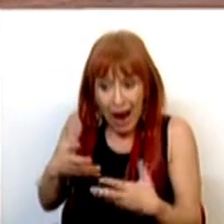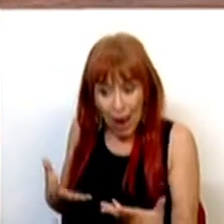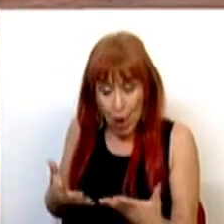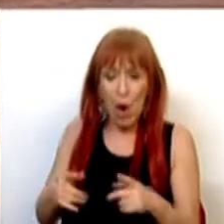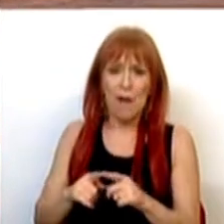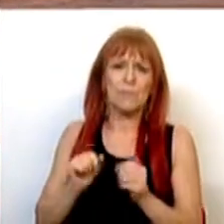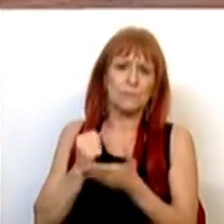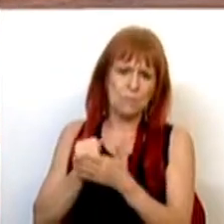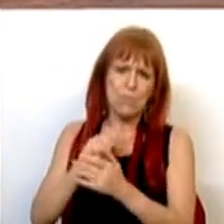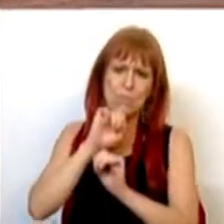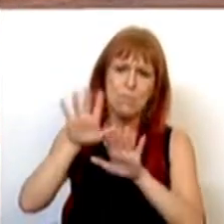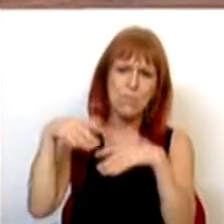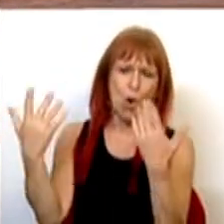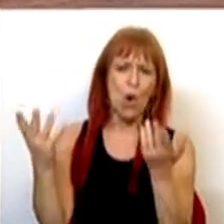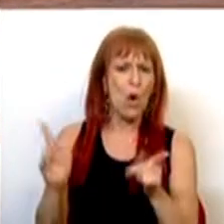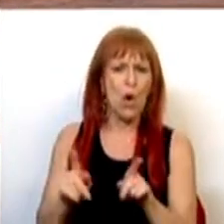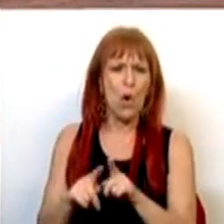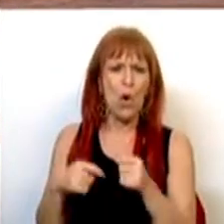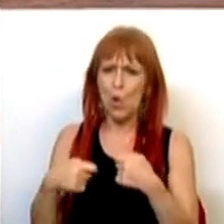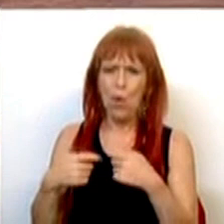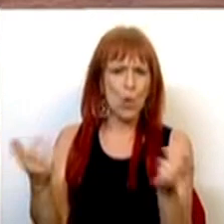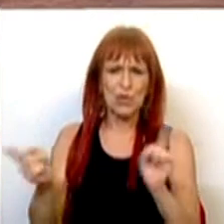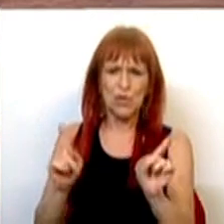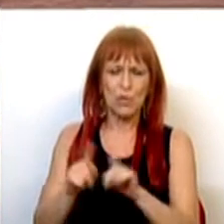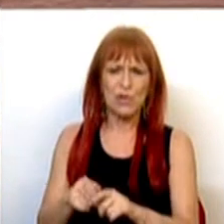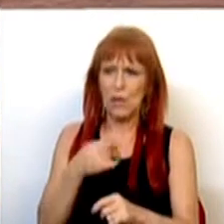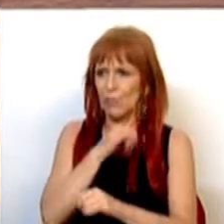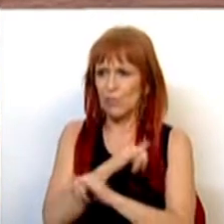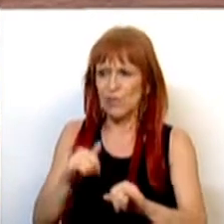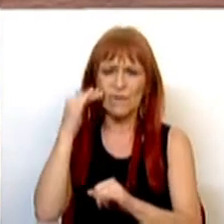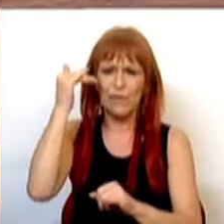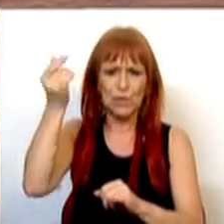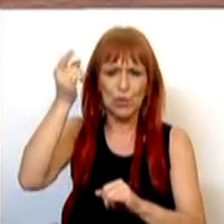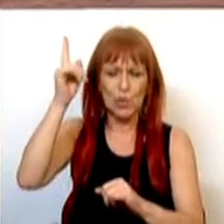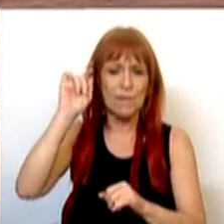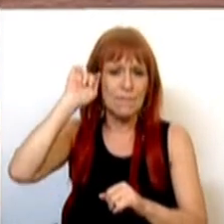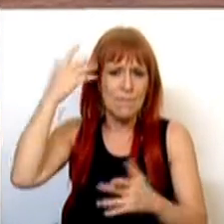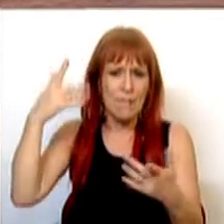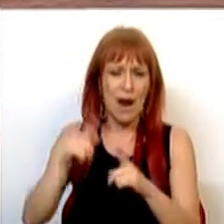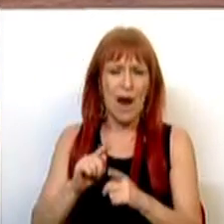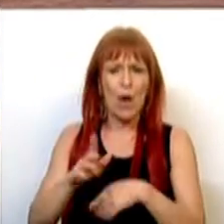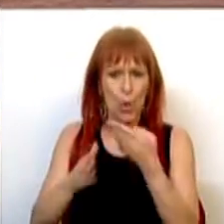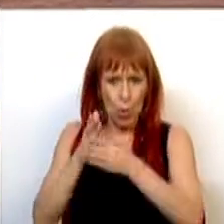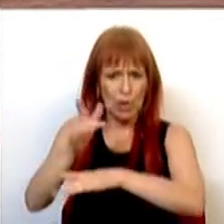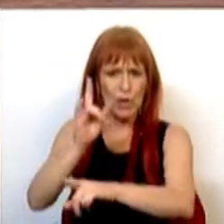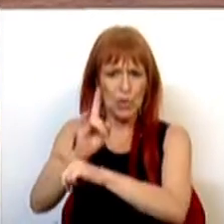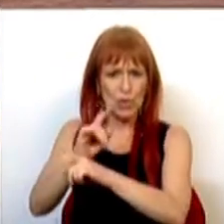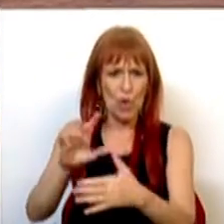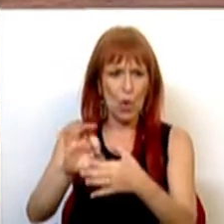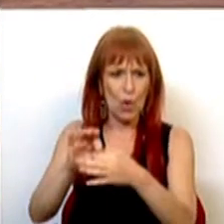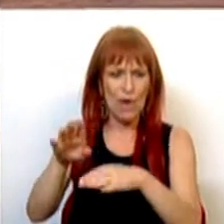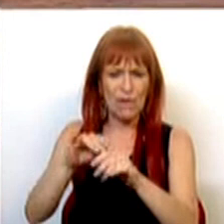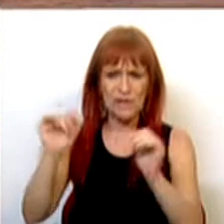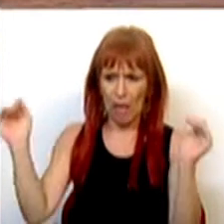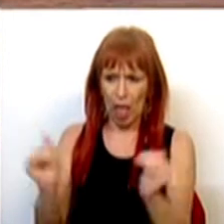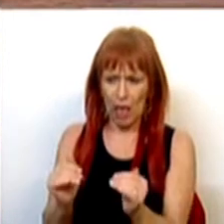são sustentáveis e não terão custos incomportáveis no futuro, que põem em causa a sua continuidade ou que levem à